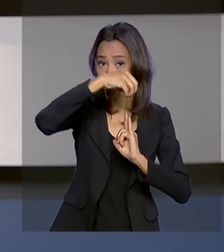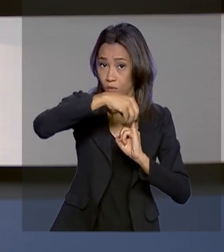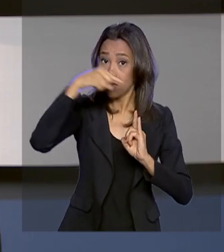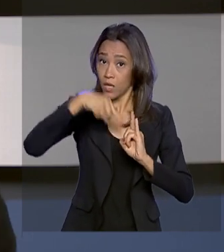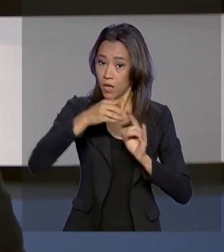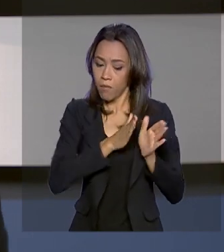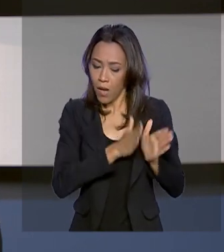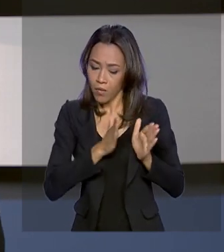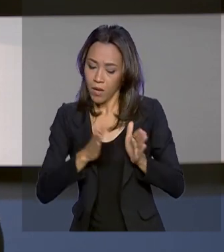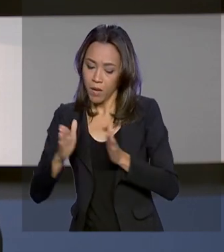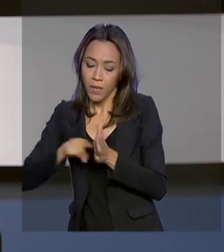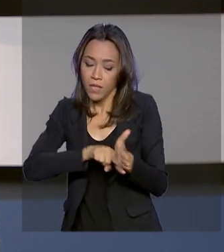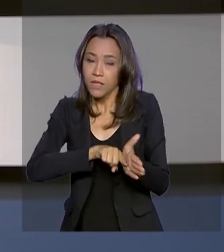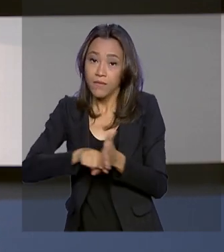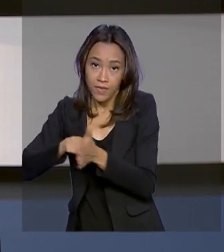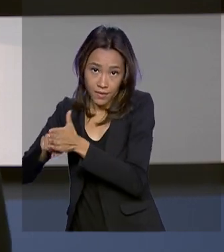pesquisa e produção dos insetos.